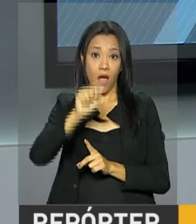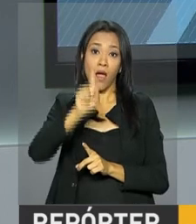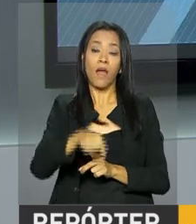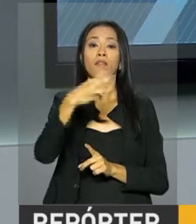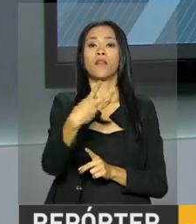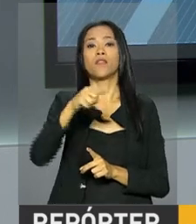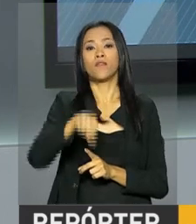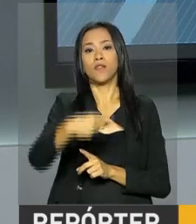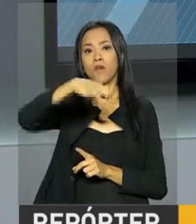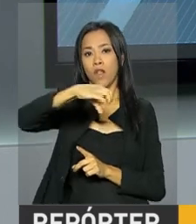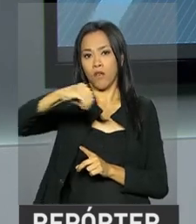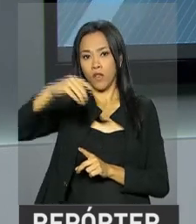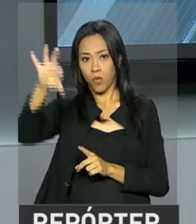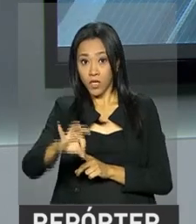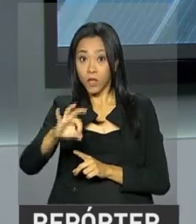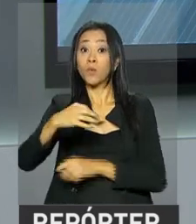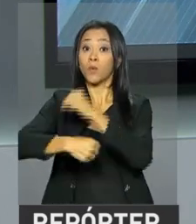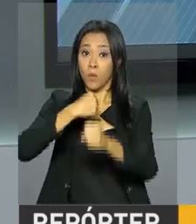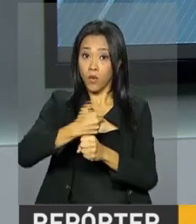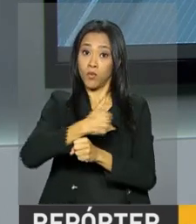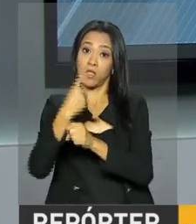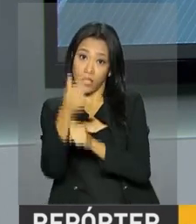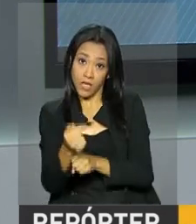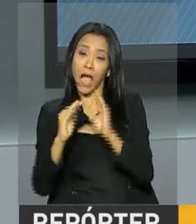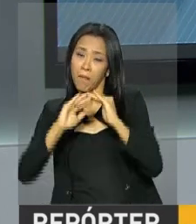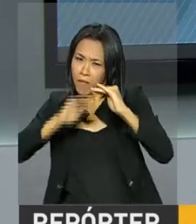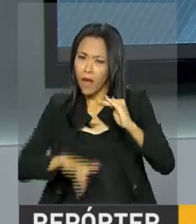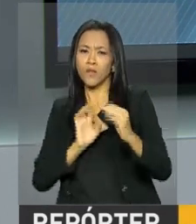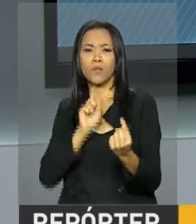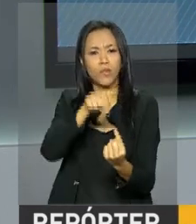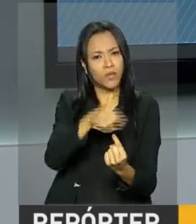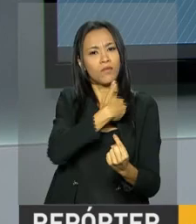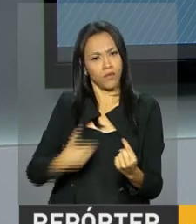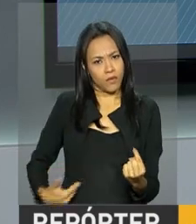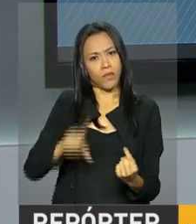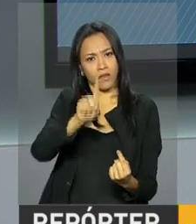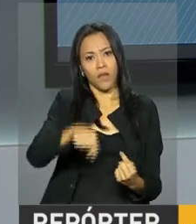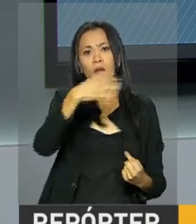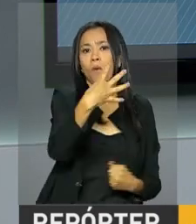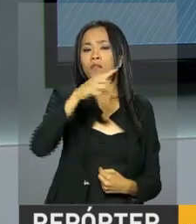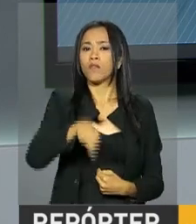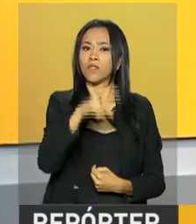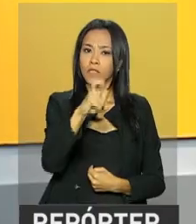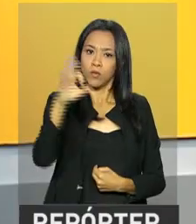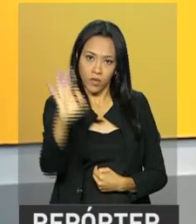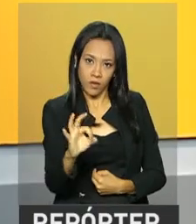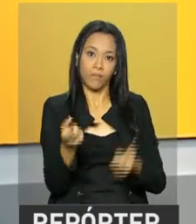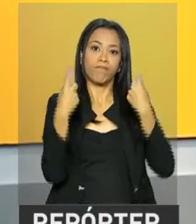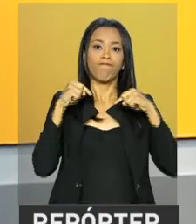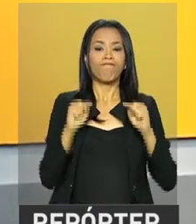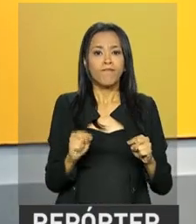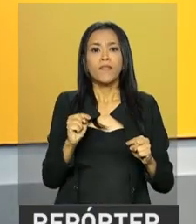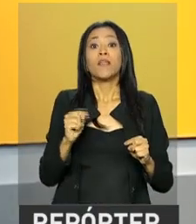em 2017, ou seja, bem abaixo do centro da meta, que é de 4,5%. Para